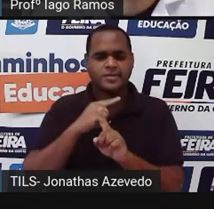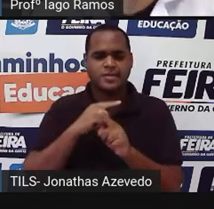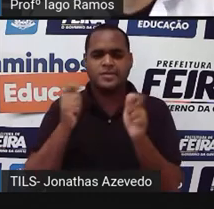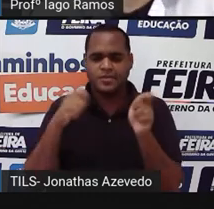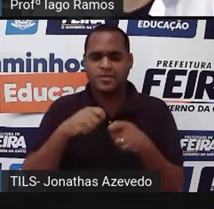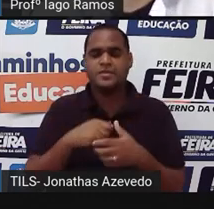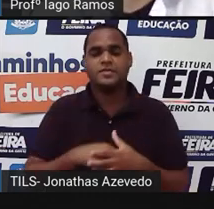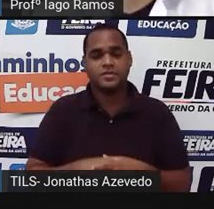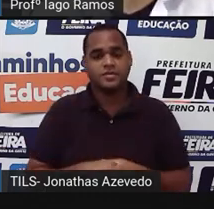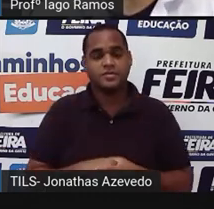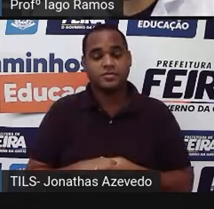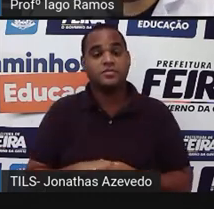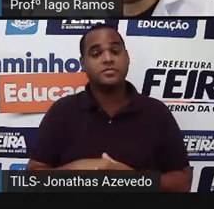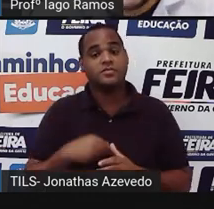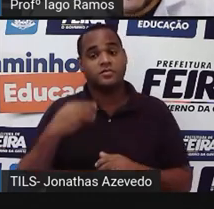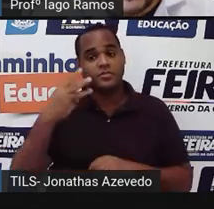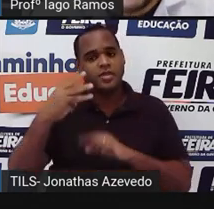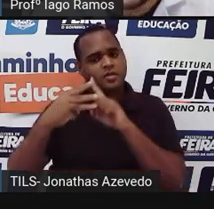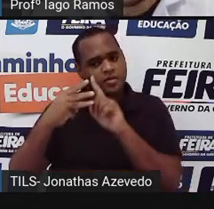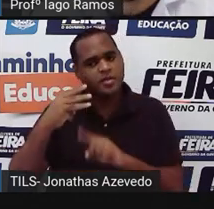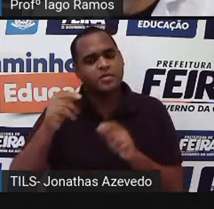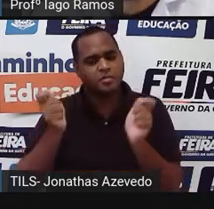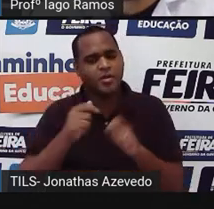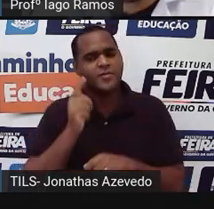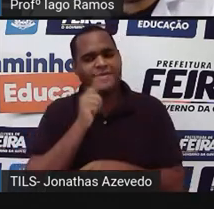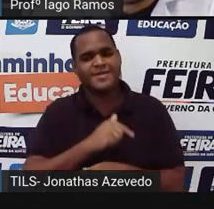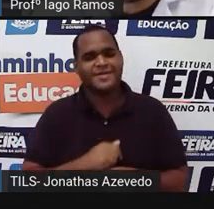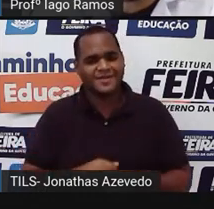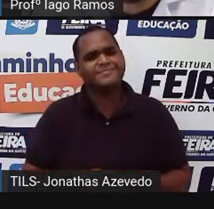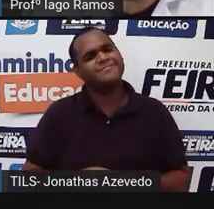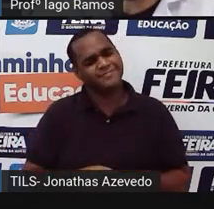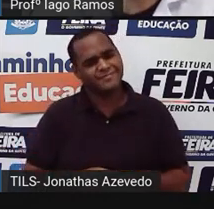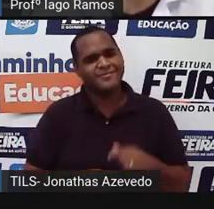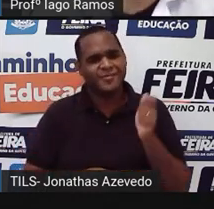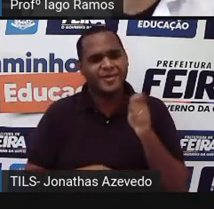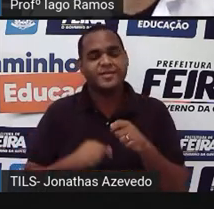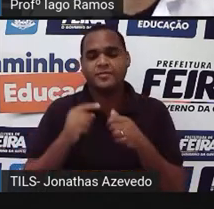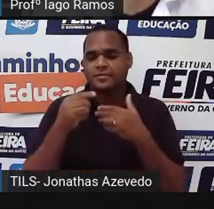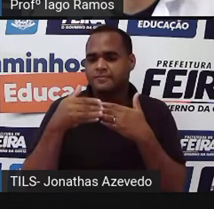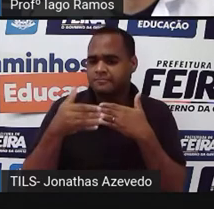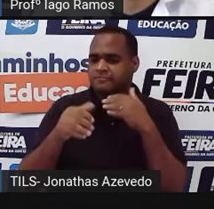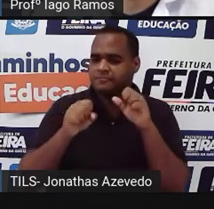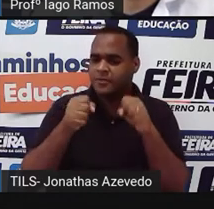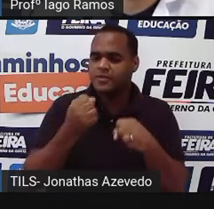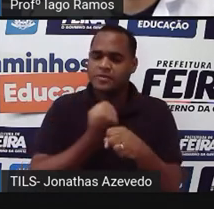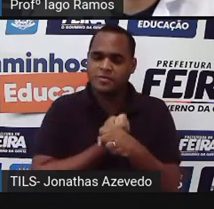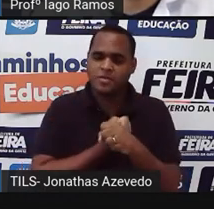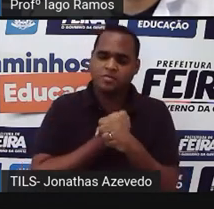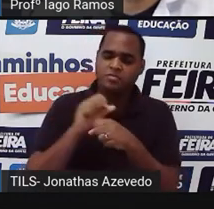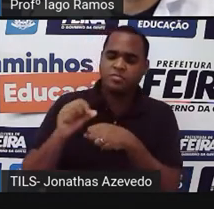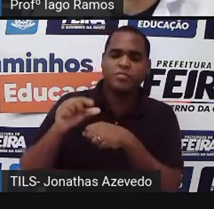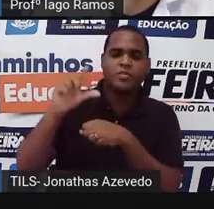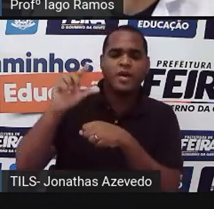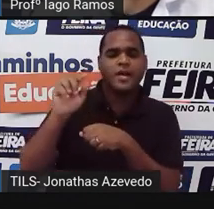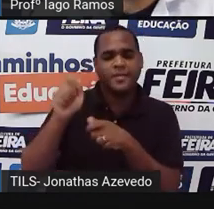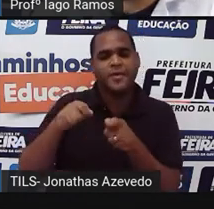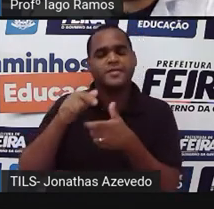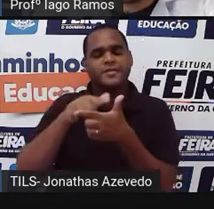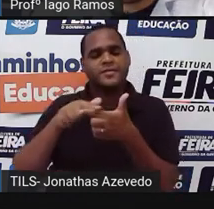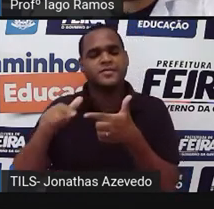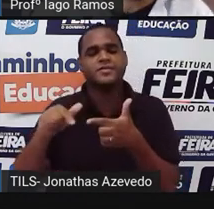três algarismos até dar só que conforme a gente for aumentando esse número de algarismo no divisor